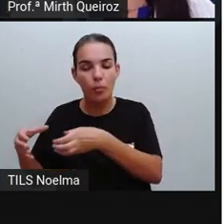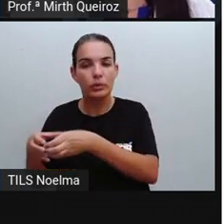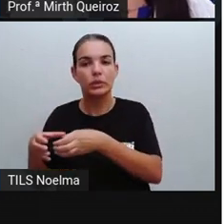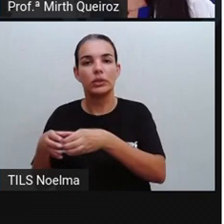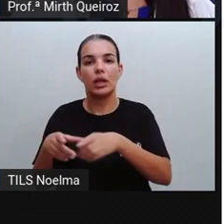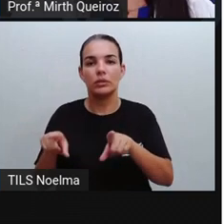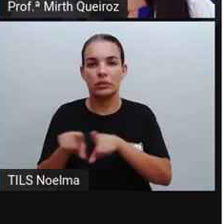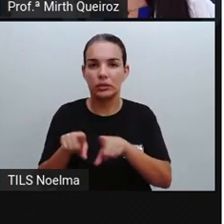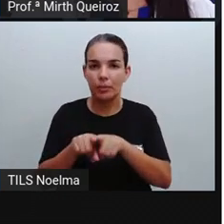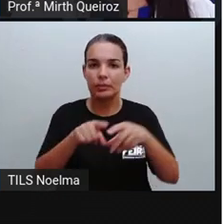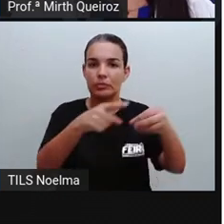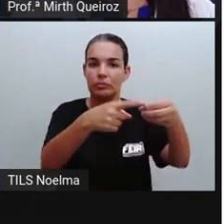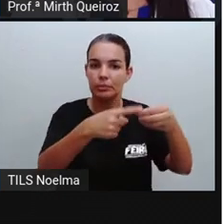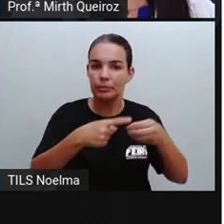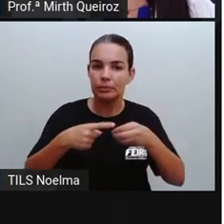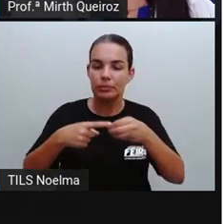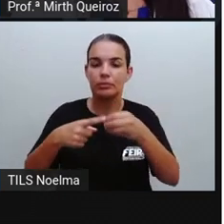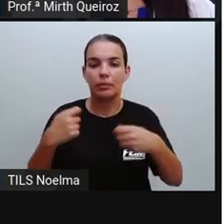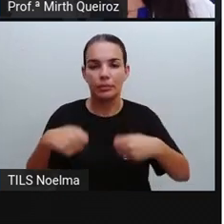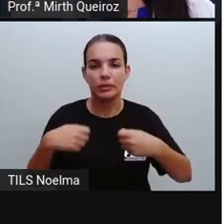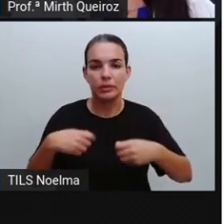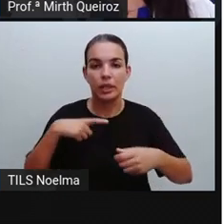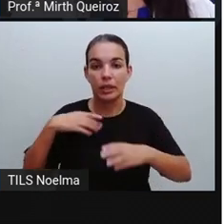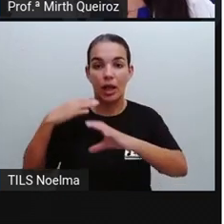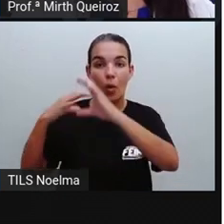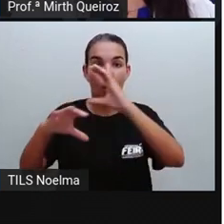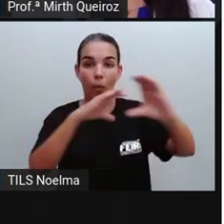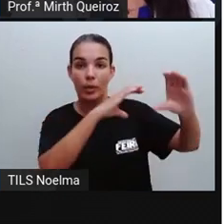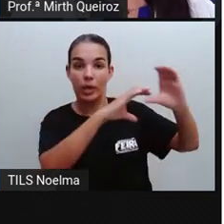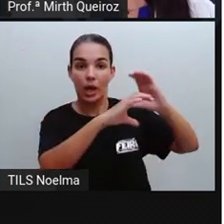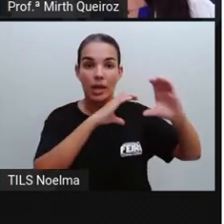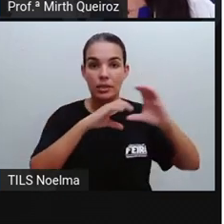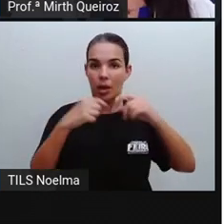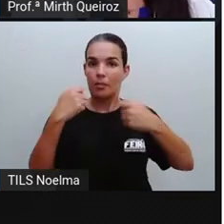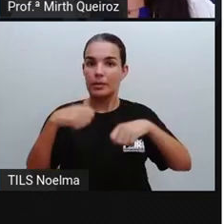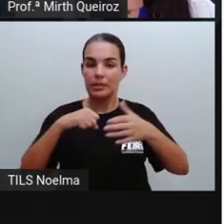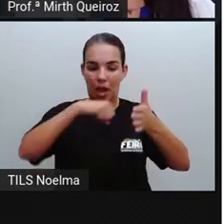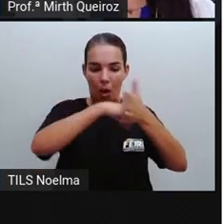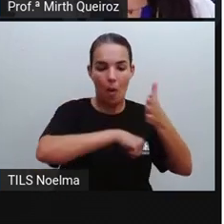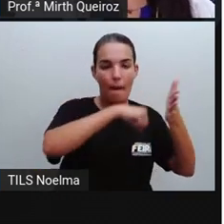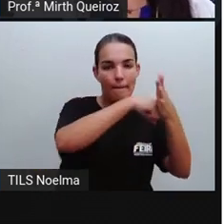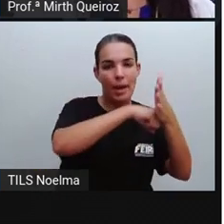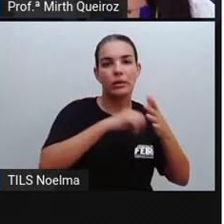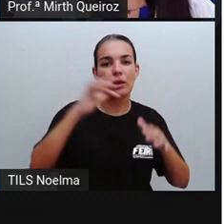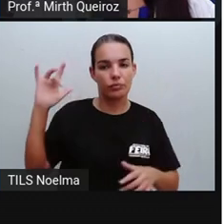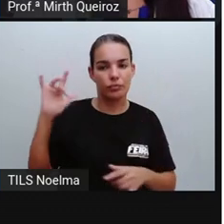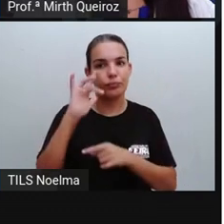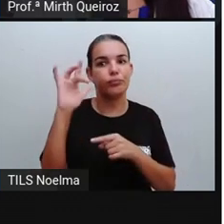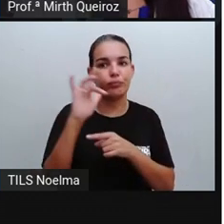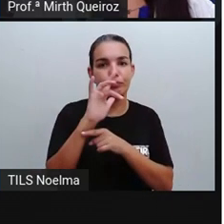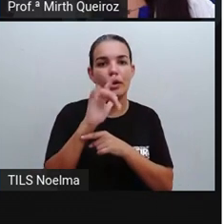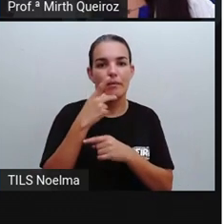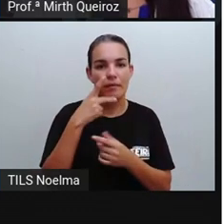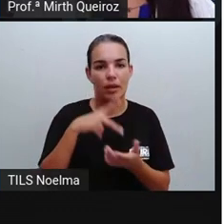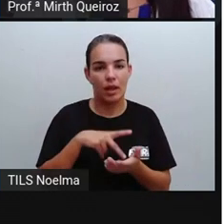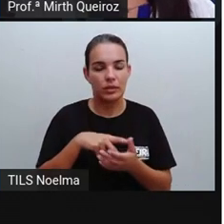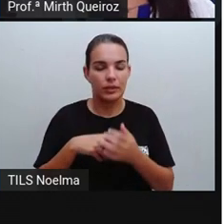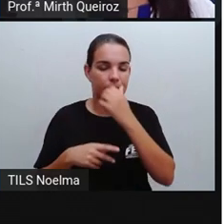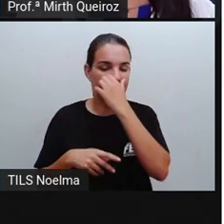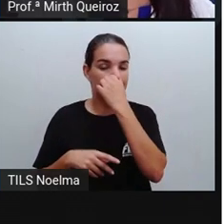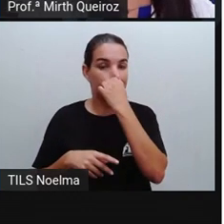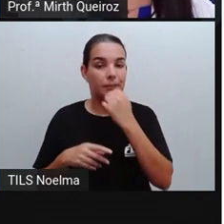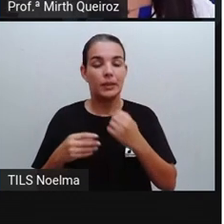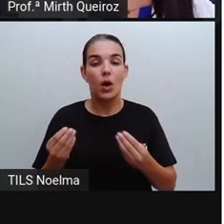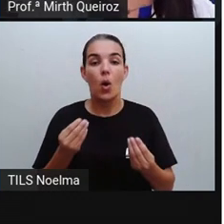e do distrito, né? Precisa se comunicar para que a gente possa combater aí esse mosquitinho. E